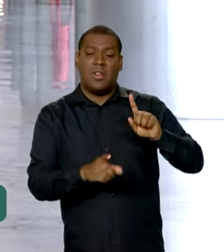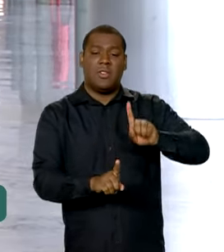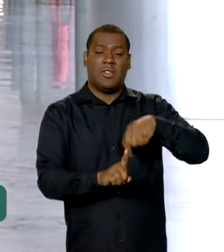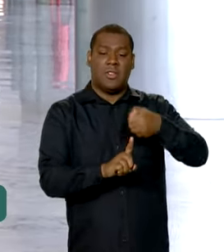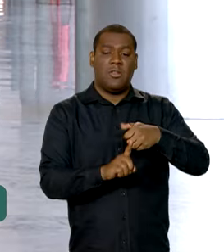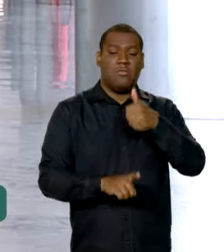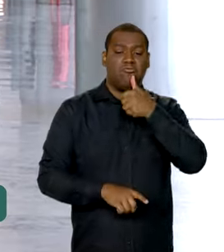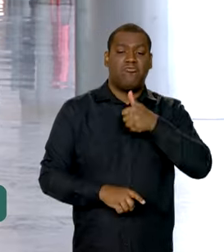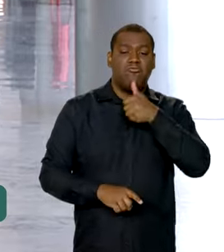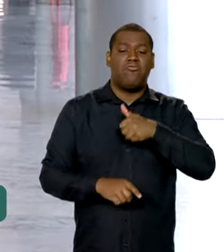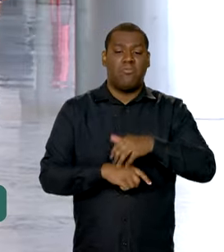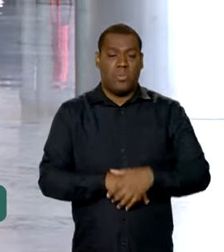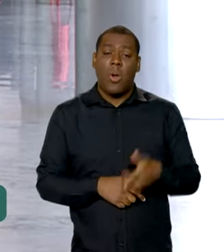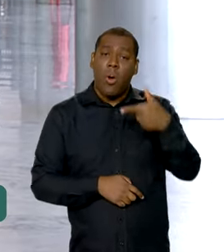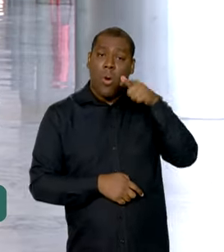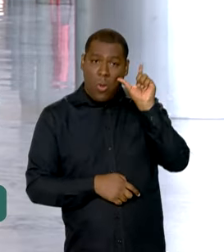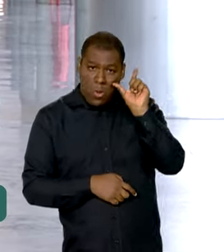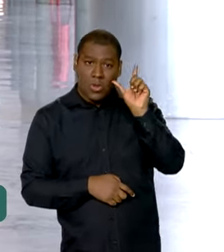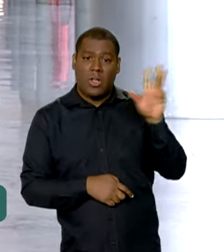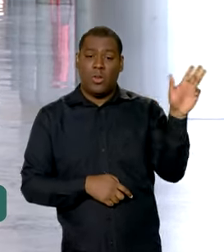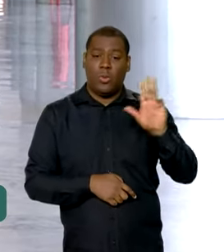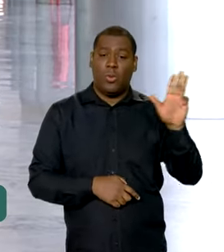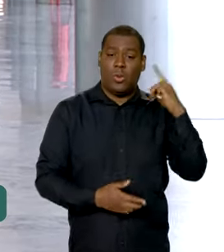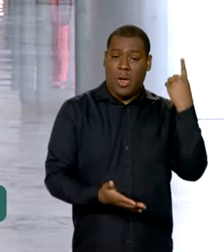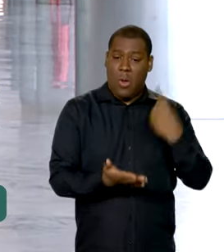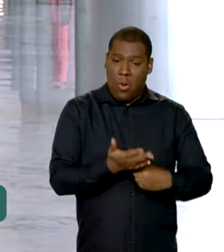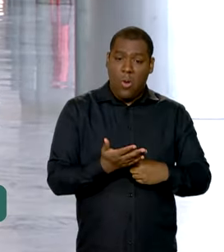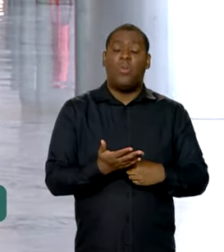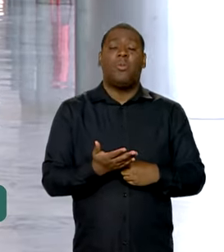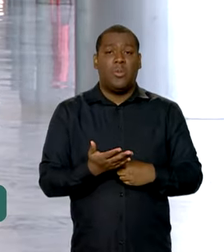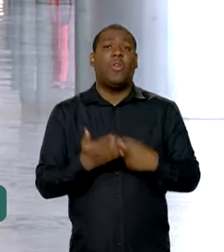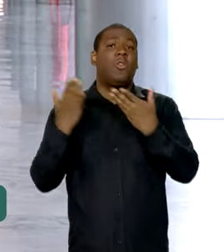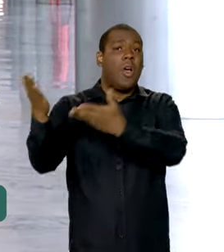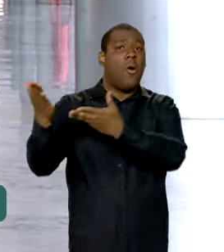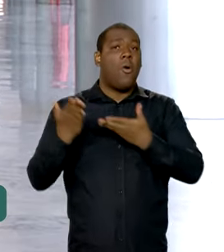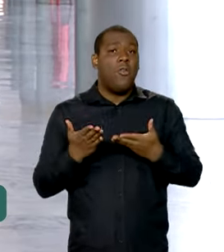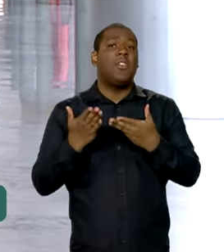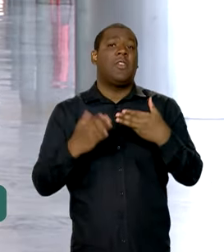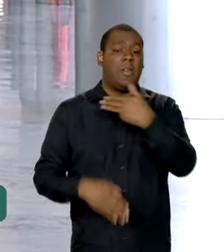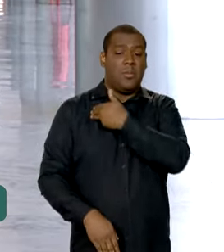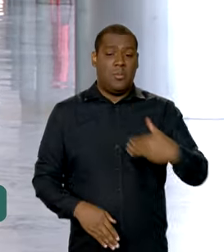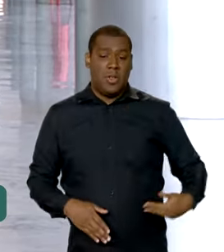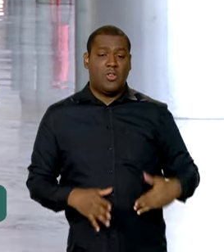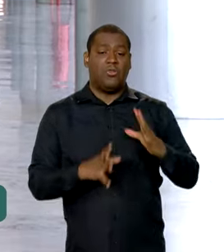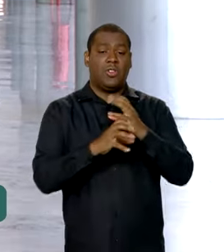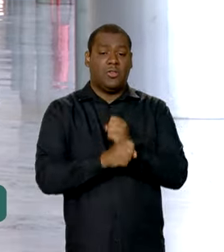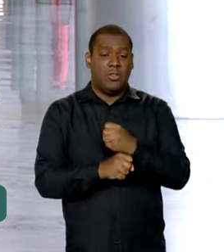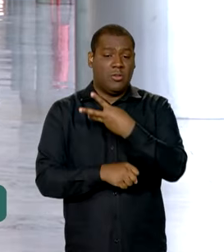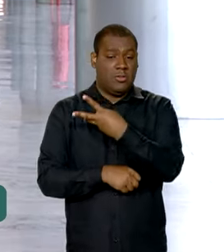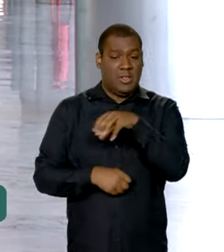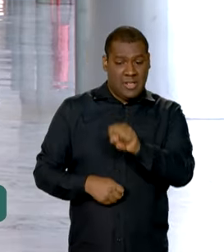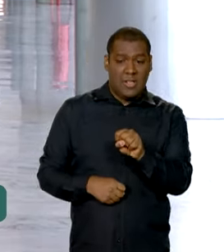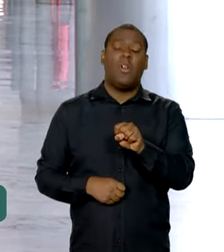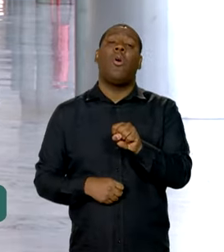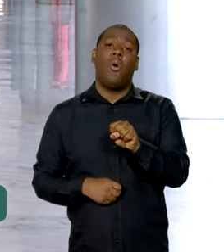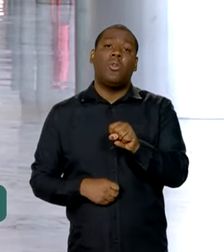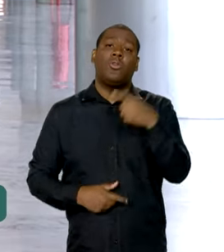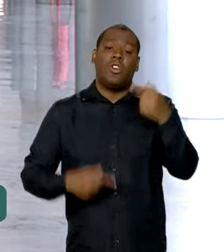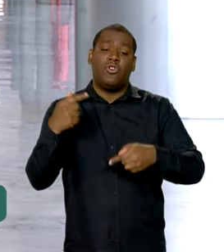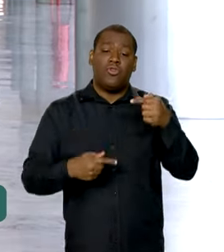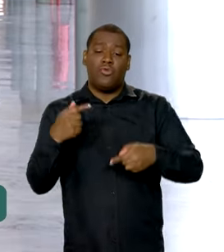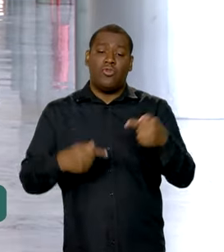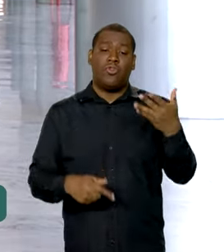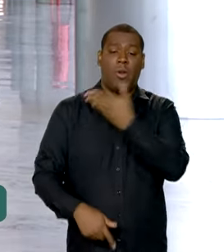convocou uma reunião extraordinária com todos os 38 ministros para discutir as ações adotadas pelo governo federal